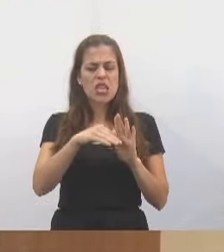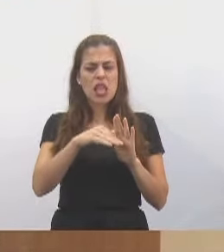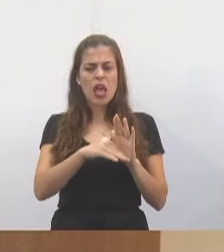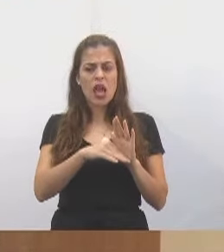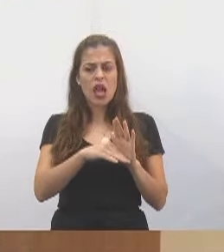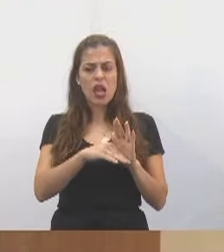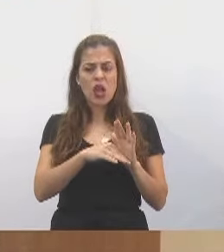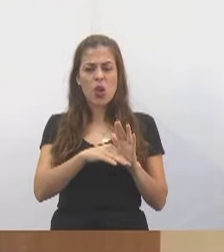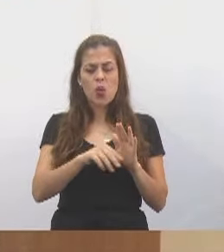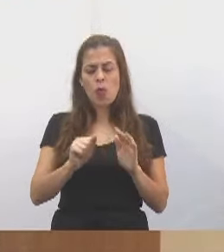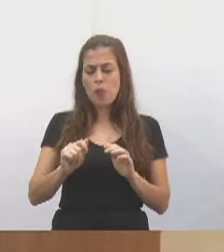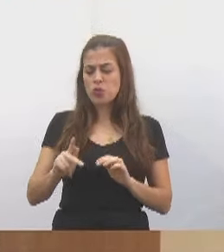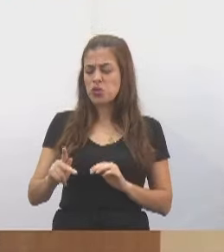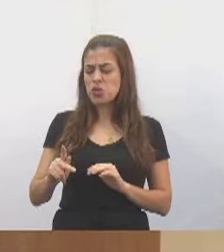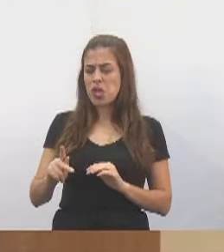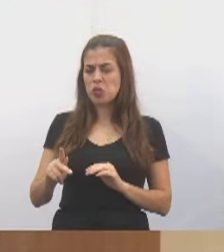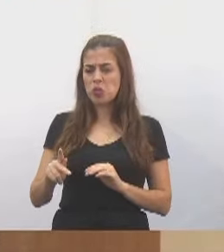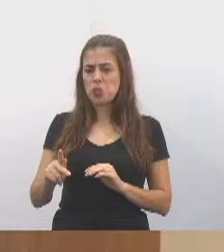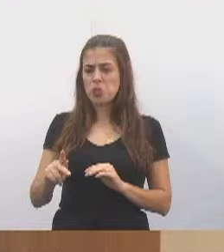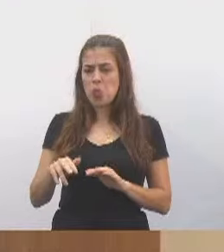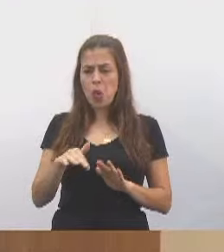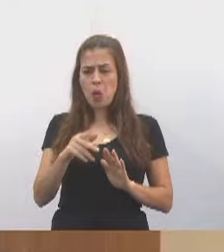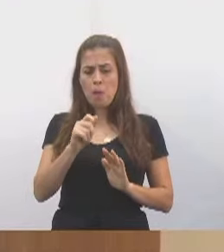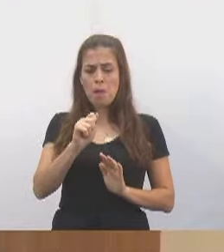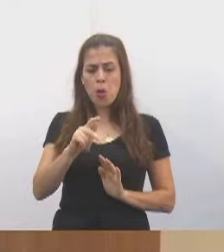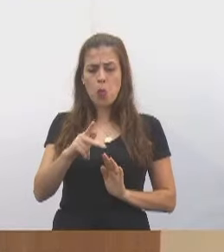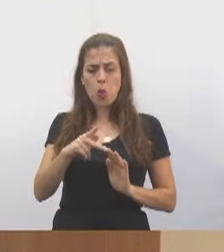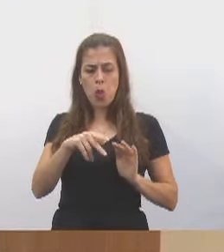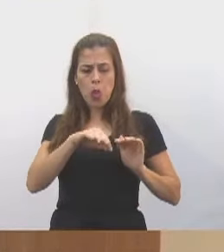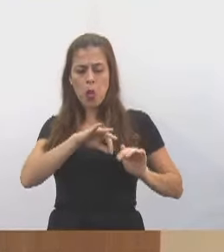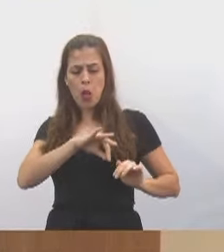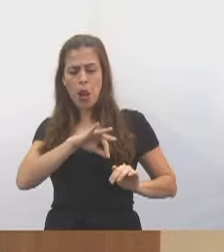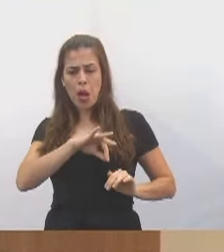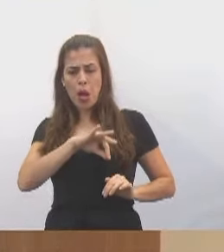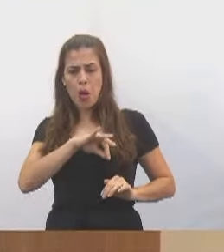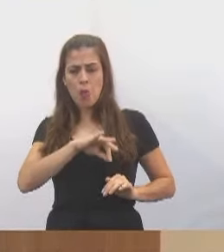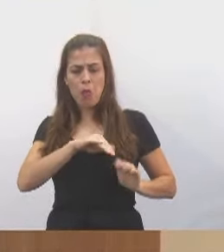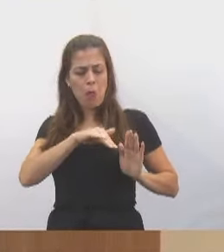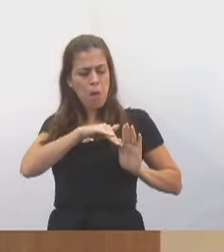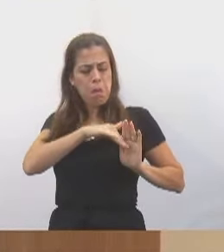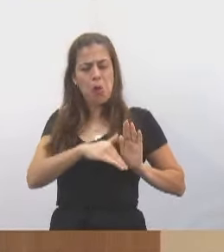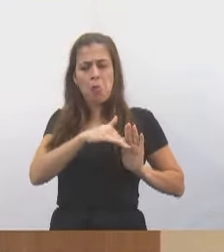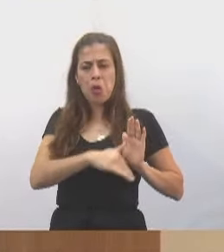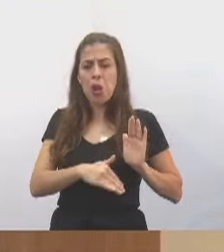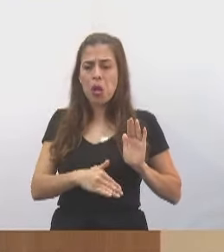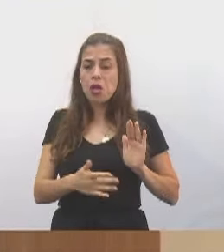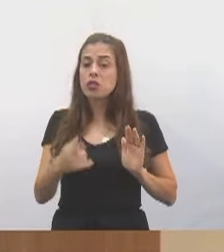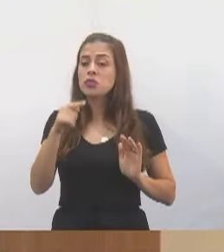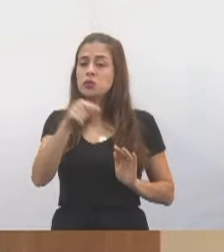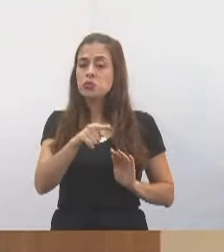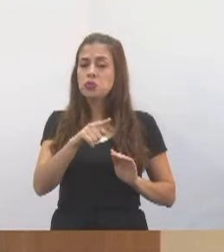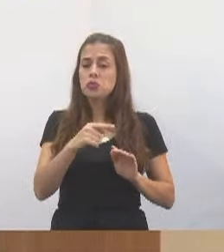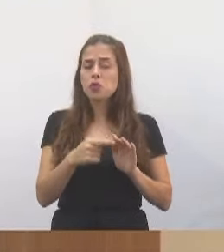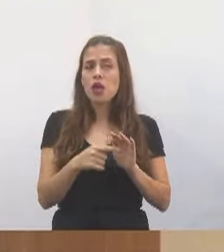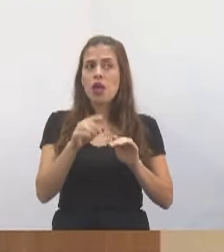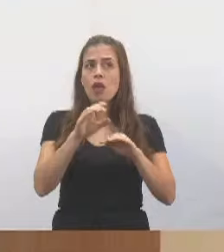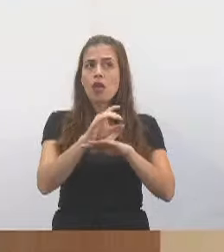inconstitucional é invadir a aposentadoria da pessoa aposentada, isso que é inconstitucional,